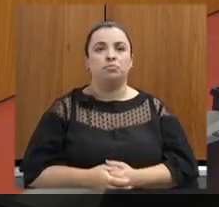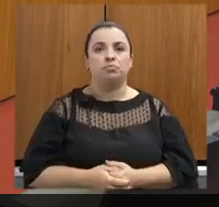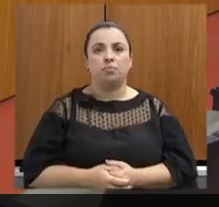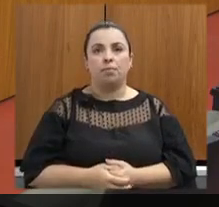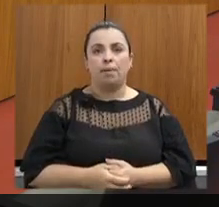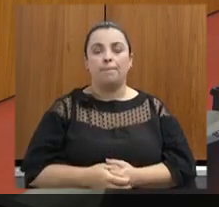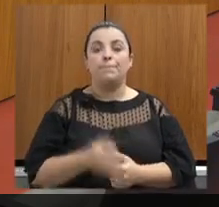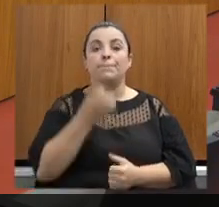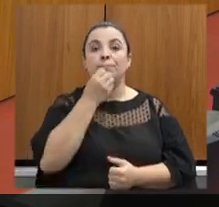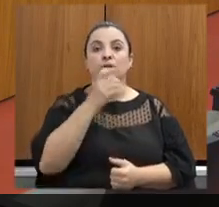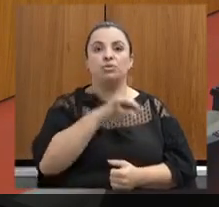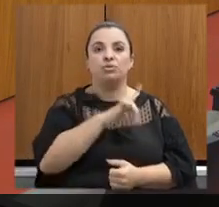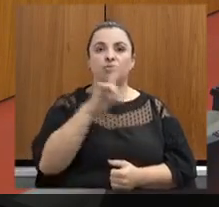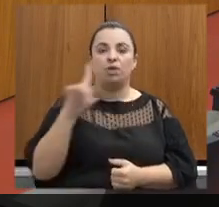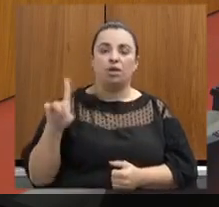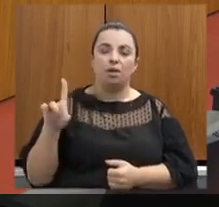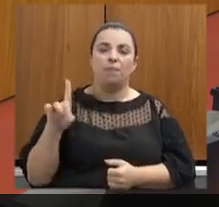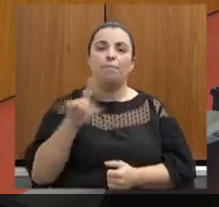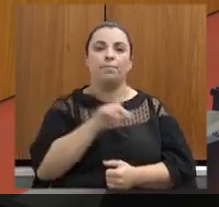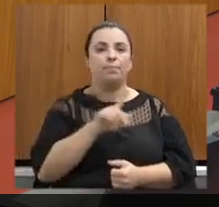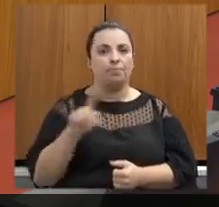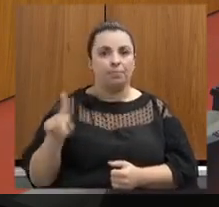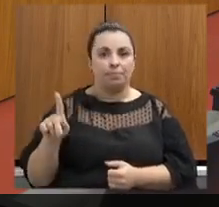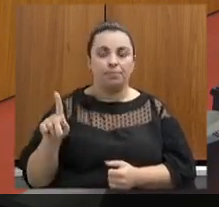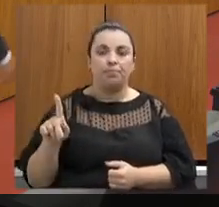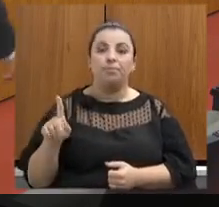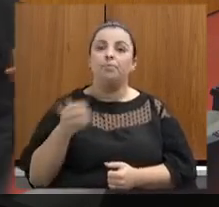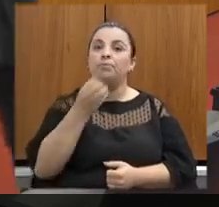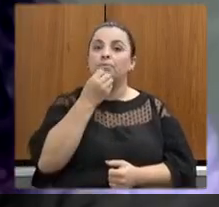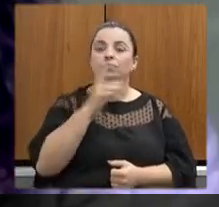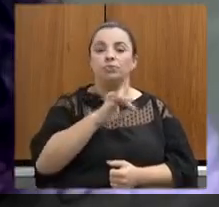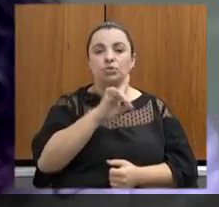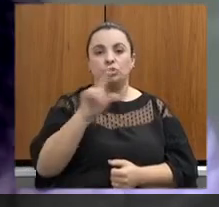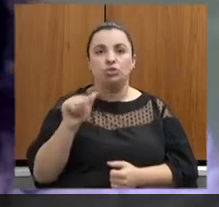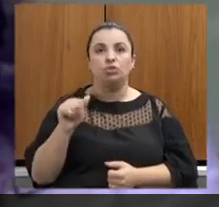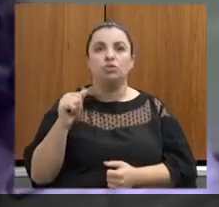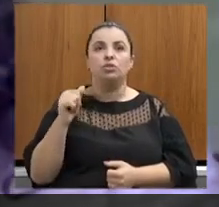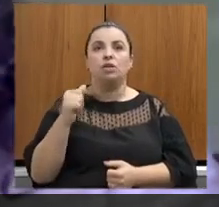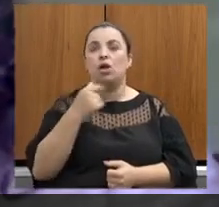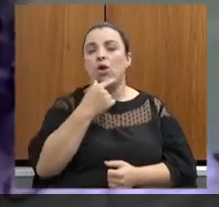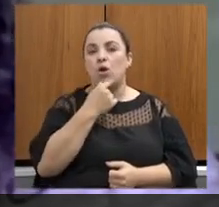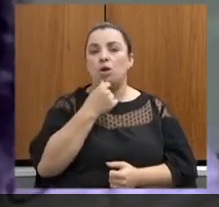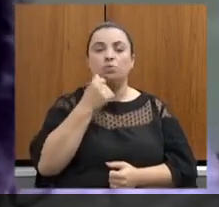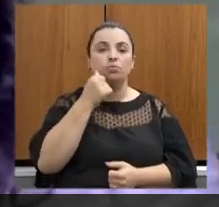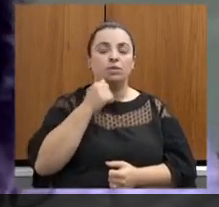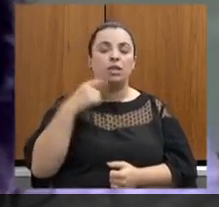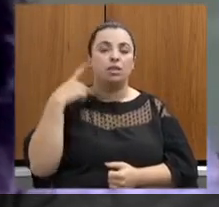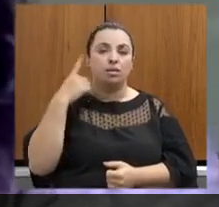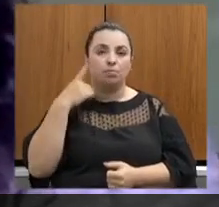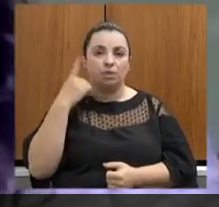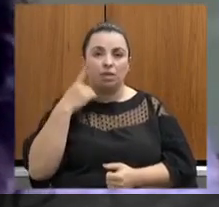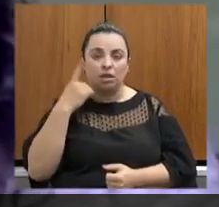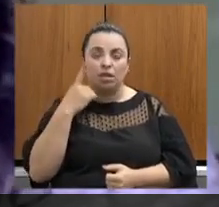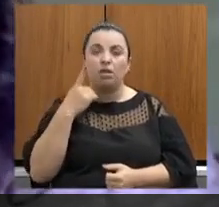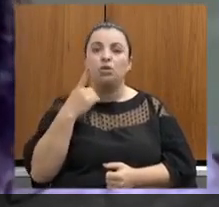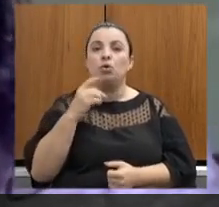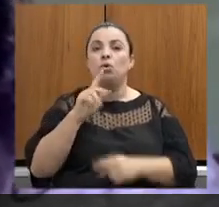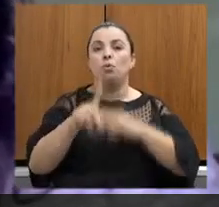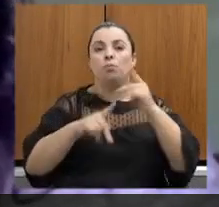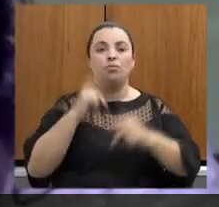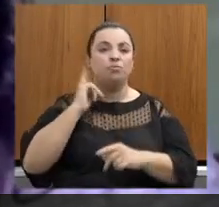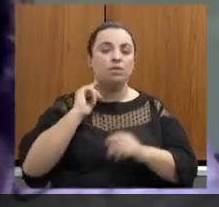bom dia presidente bom dia senhoras deputadas senhores deputados todo o povo mineiro que nos acompanha bom dia